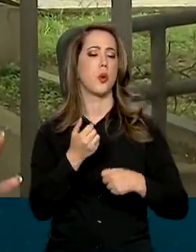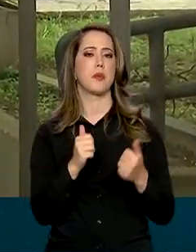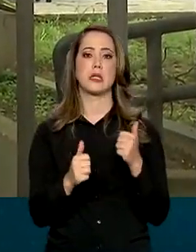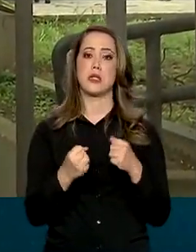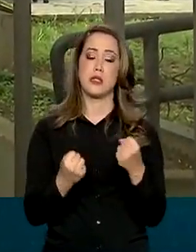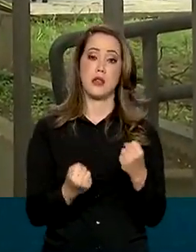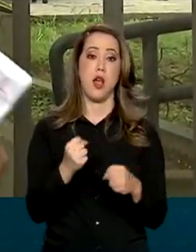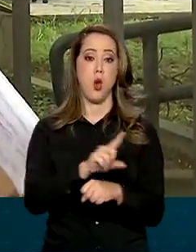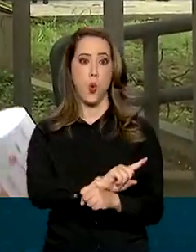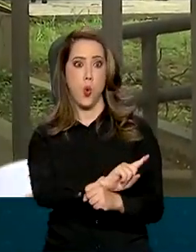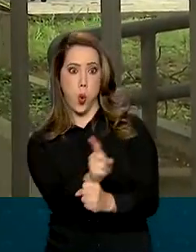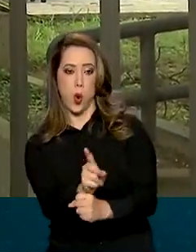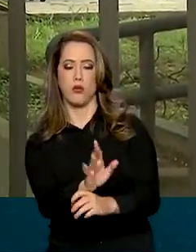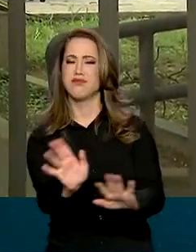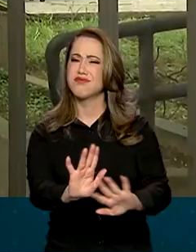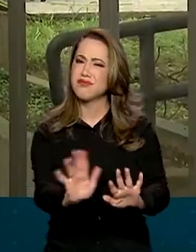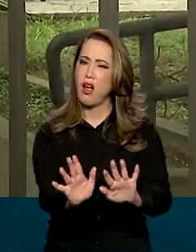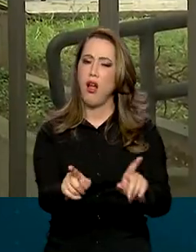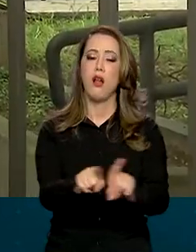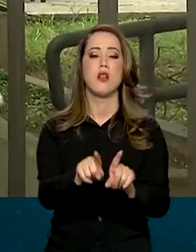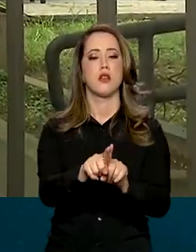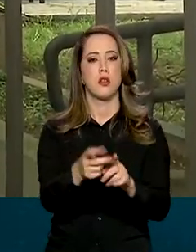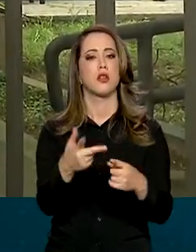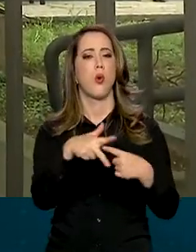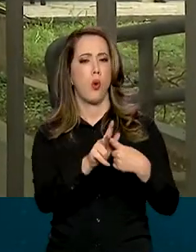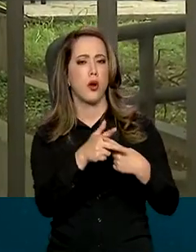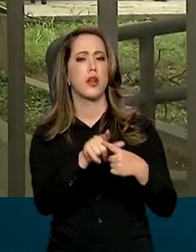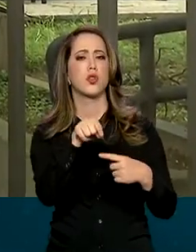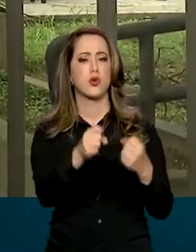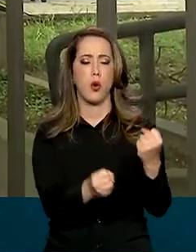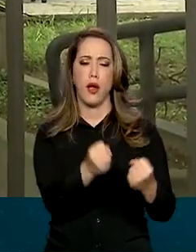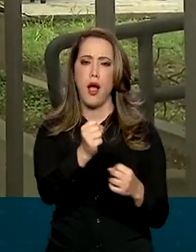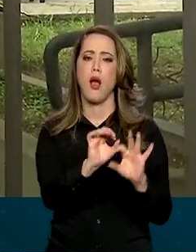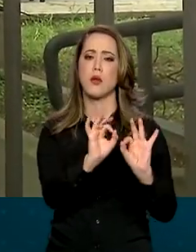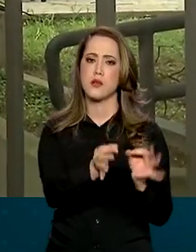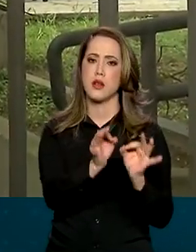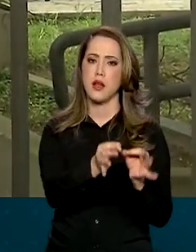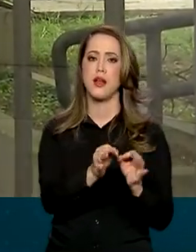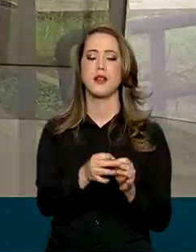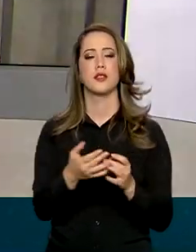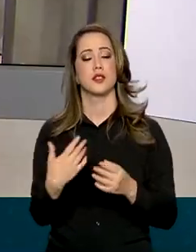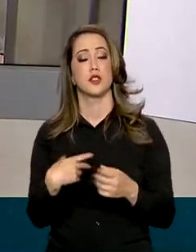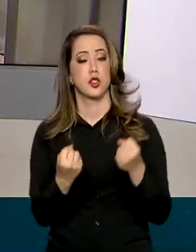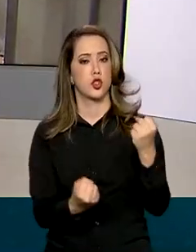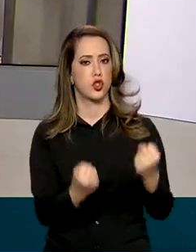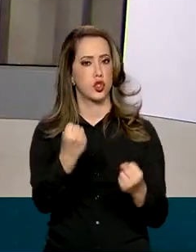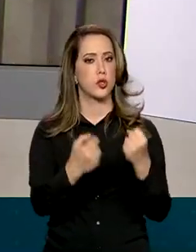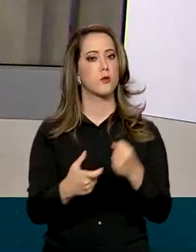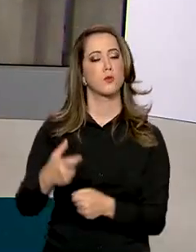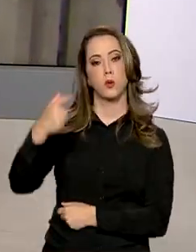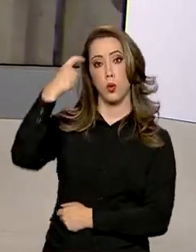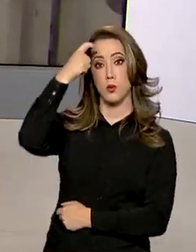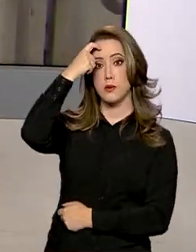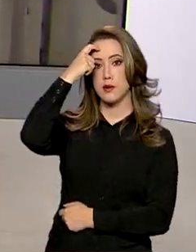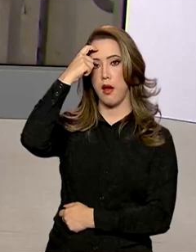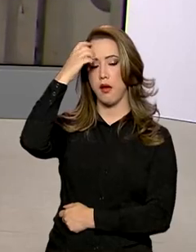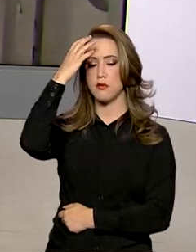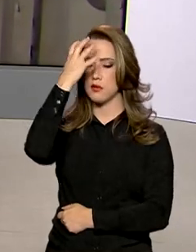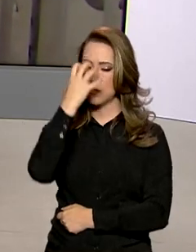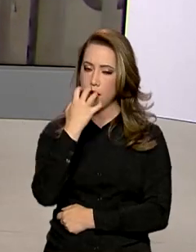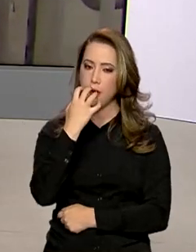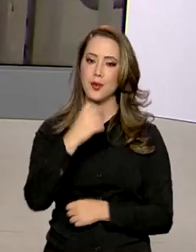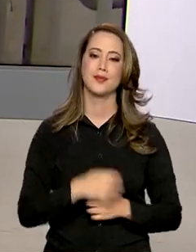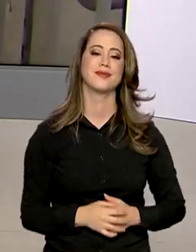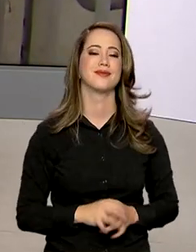nem pensar, e faça uma revisão no veículo e se divirta de maneira consciente. Renata, volto com você ao estúdio. Tá certo, Júlia.